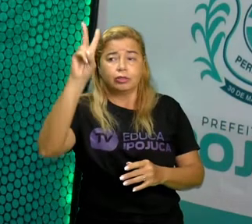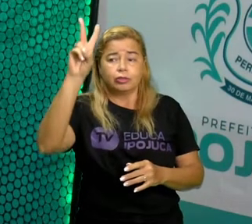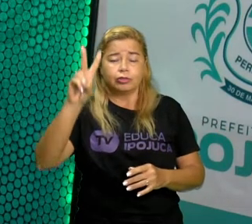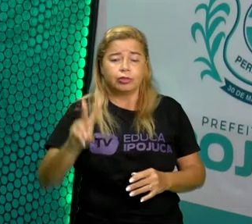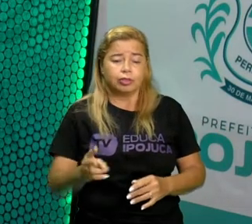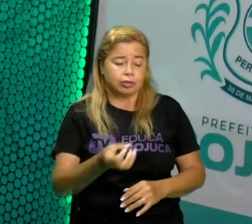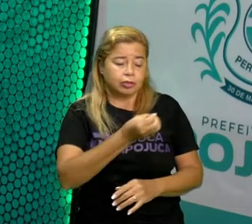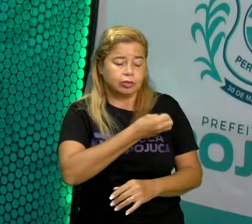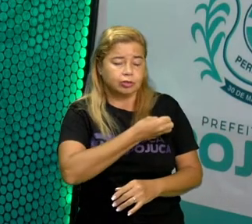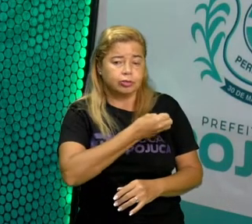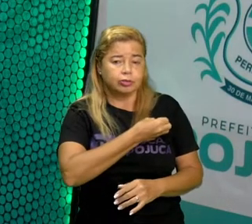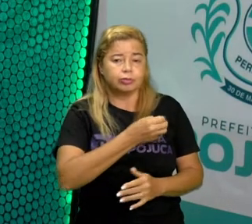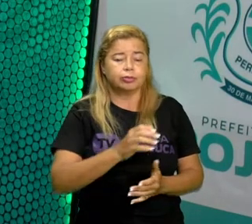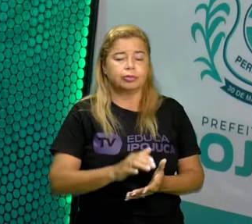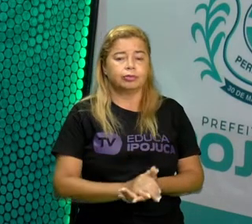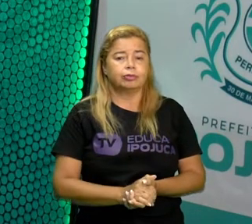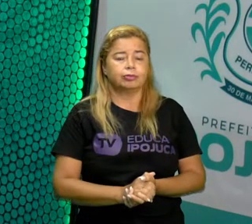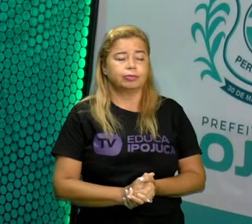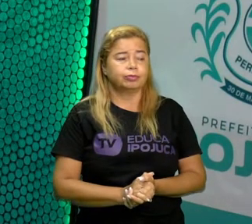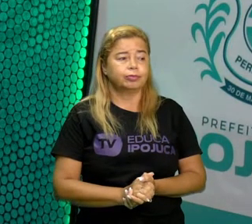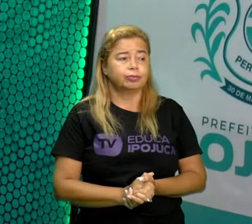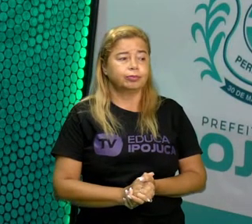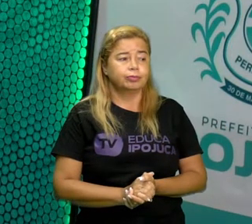dos números. Certo?